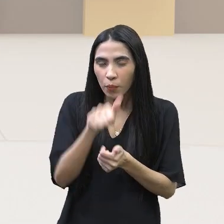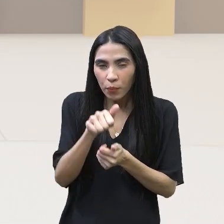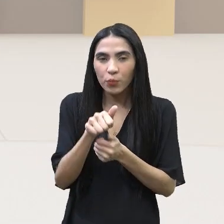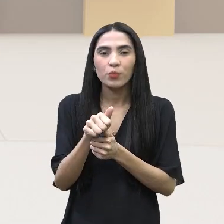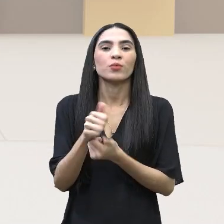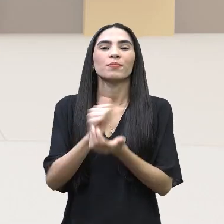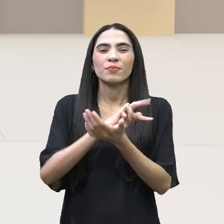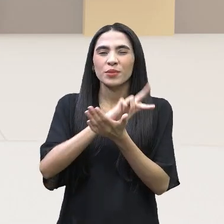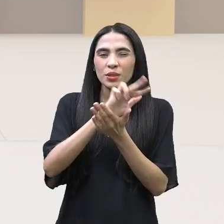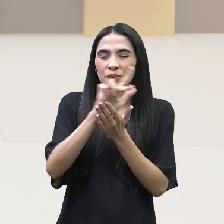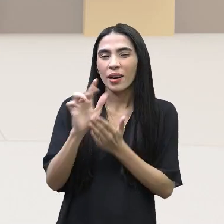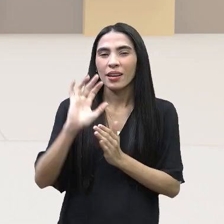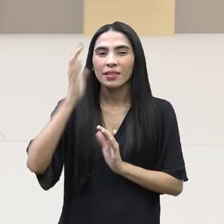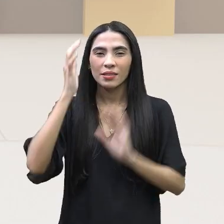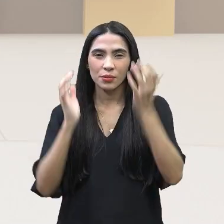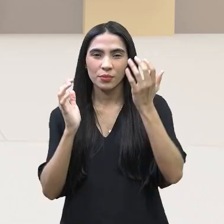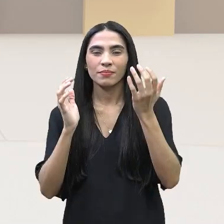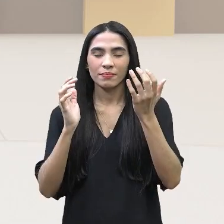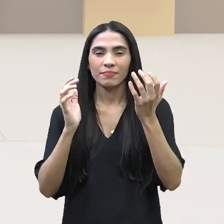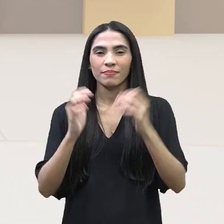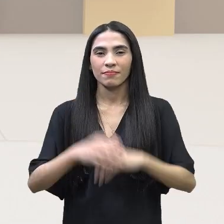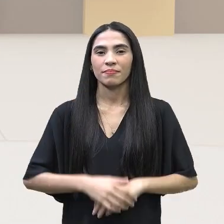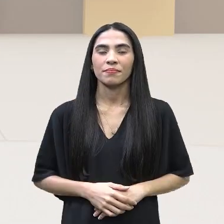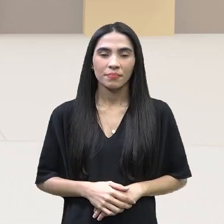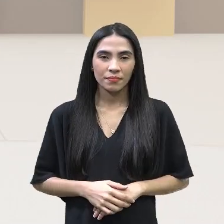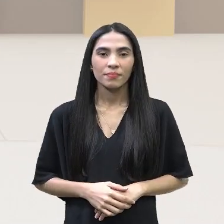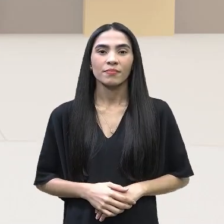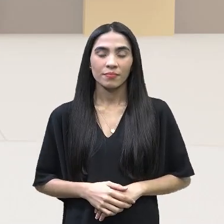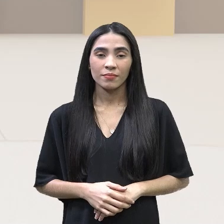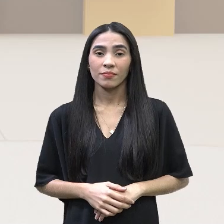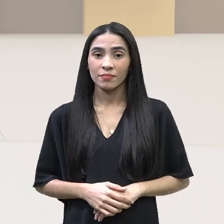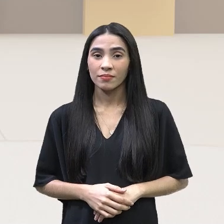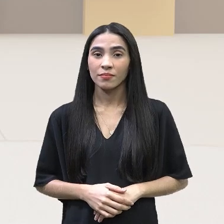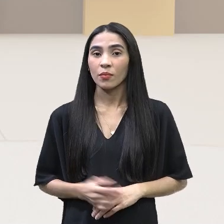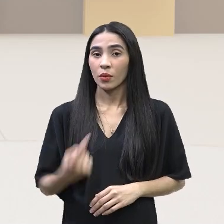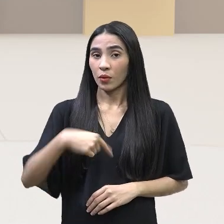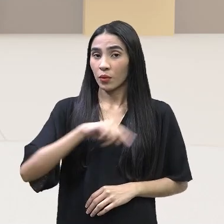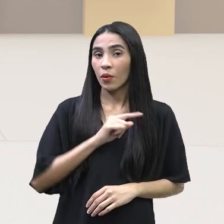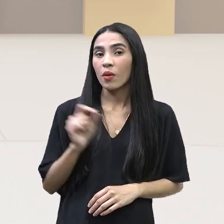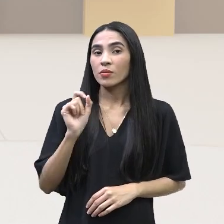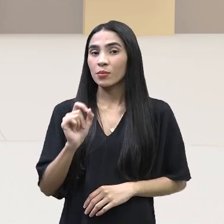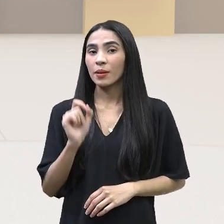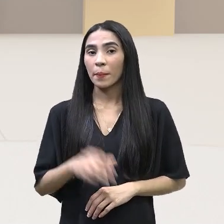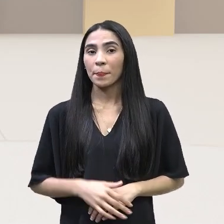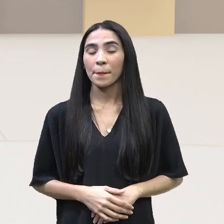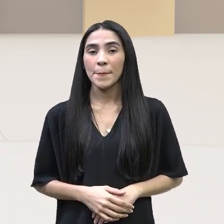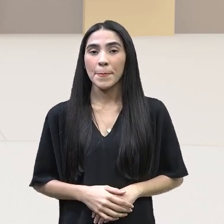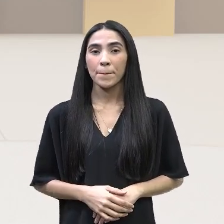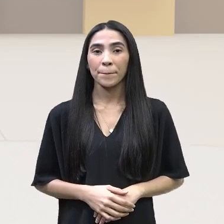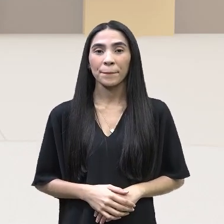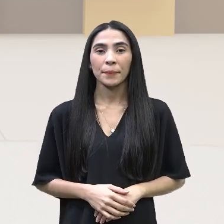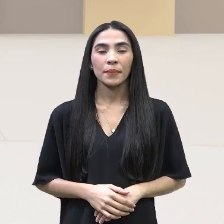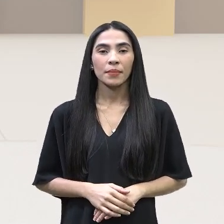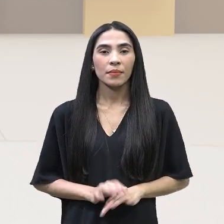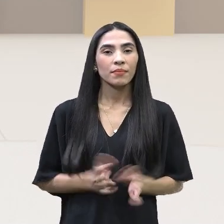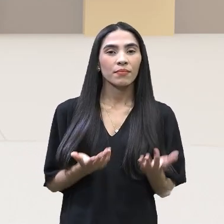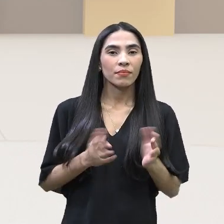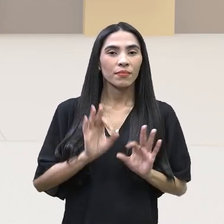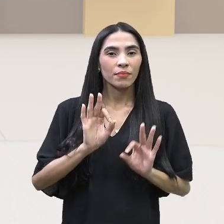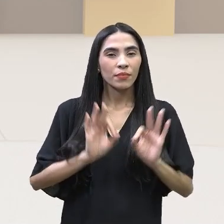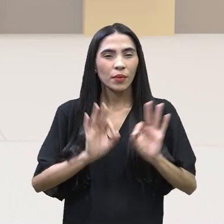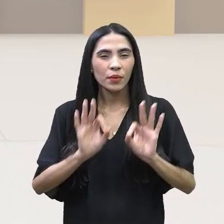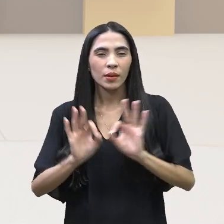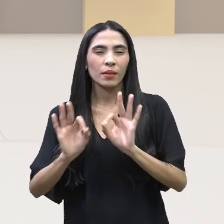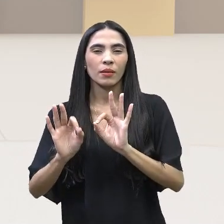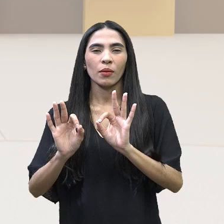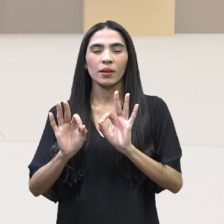de muitas situações que estão acontecendo aí. Estamos, assim, digamos, nos preparando,